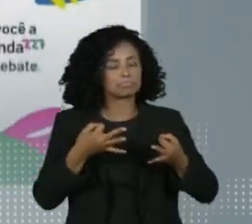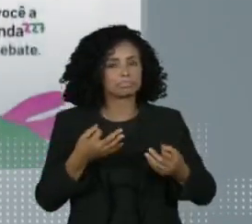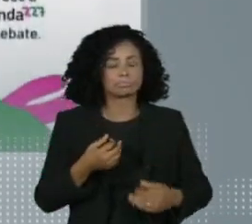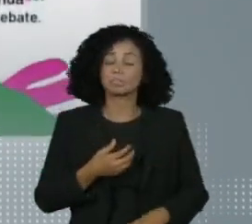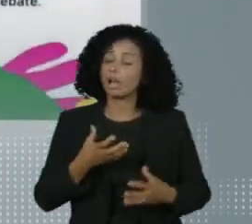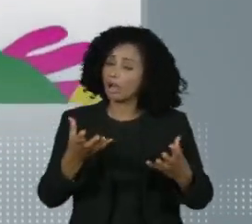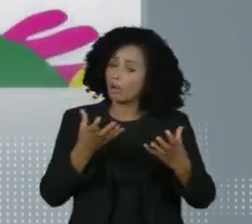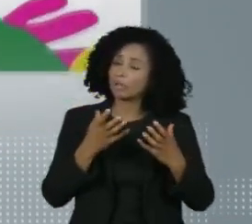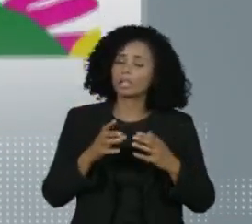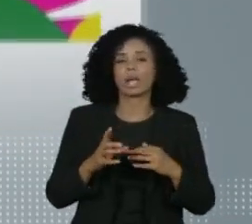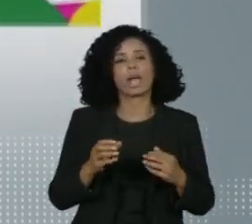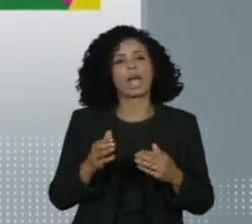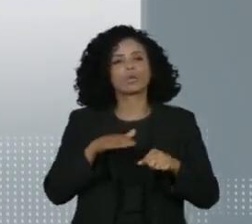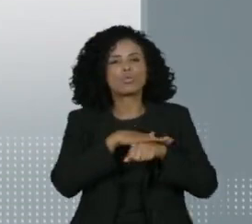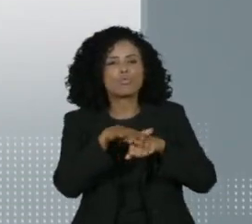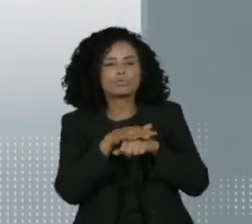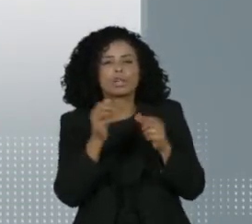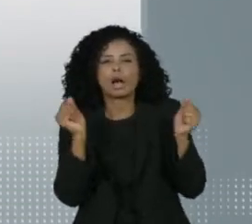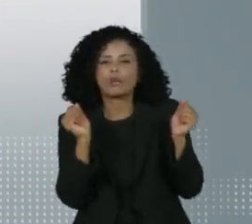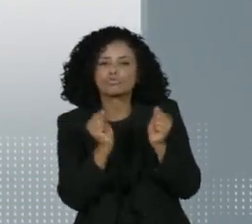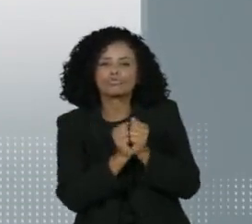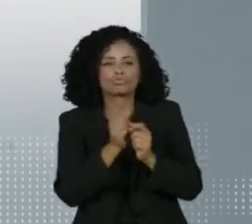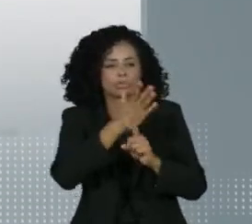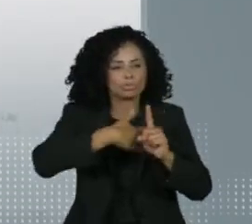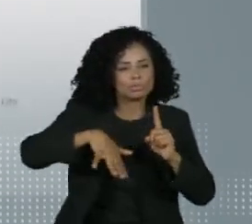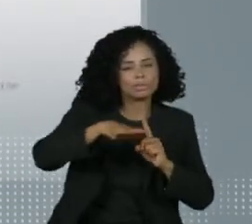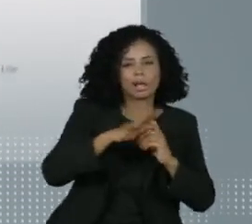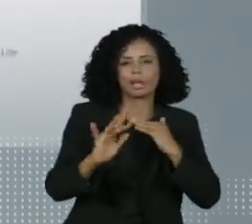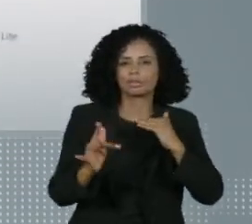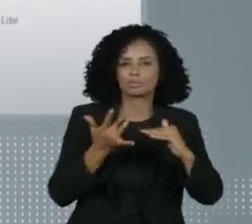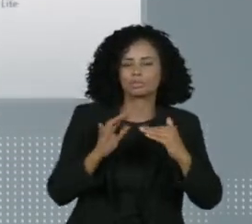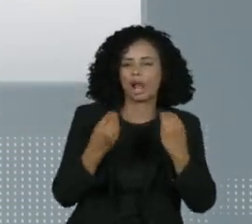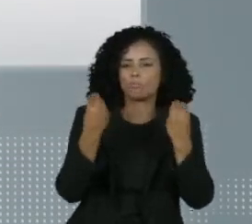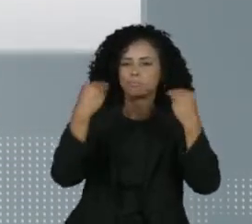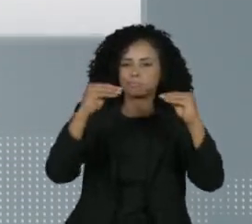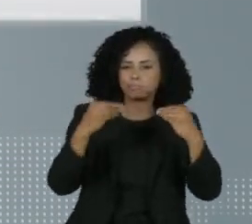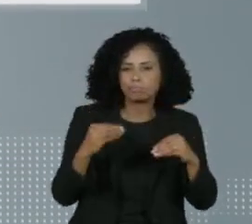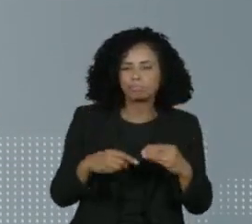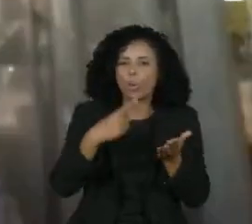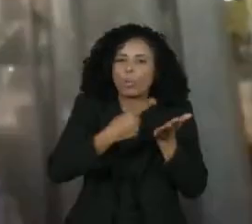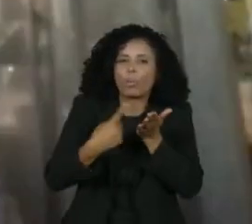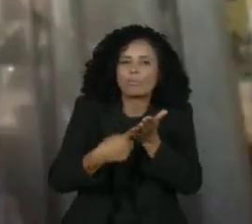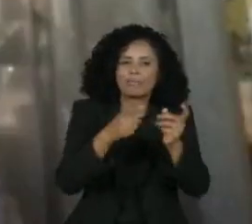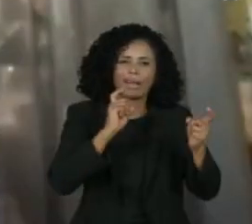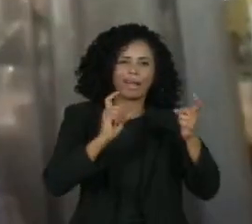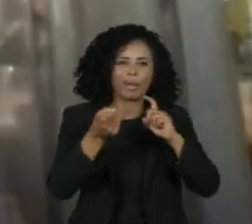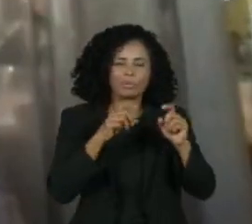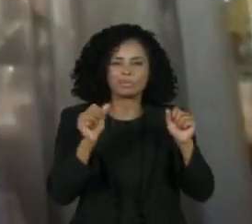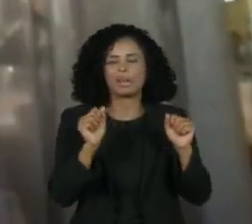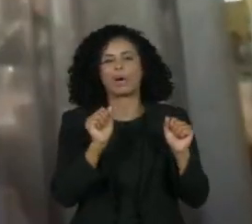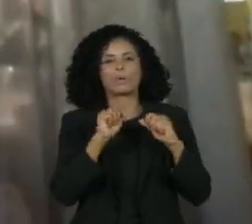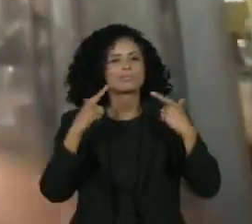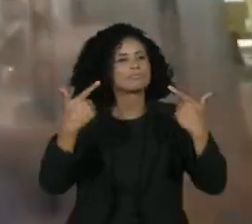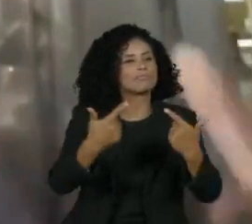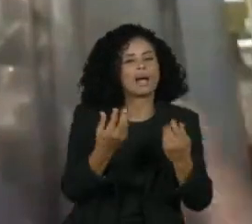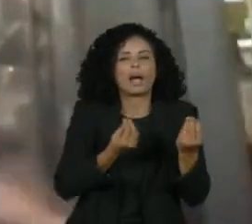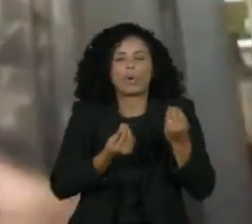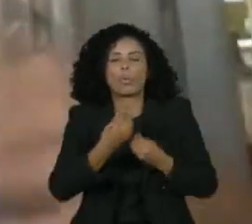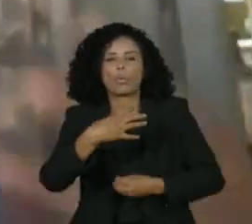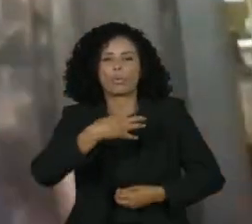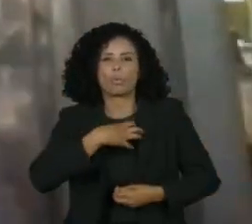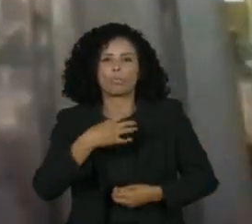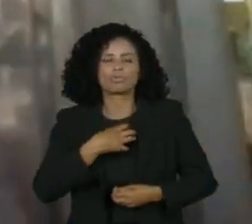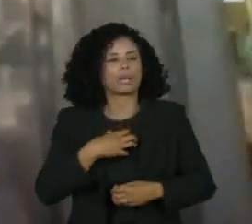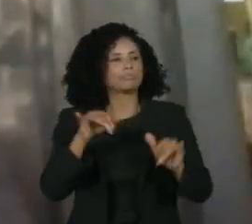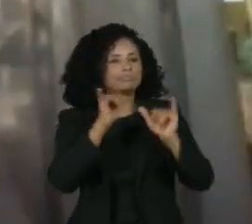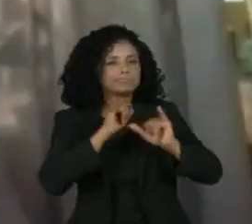toda a sociedade por meio das mídias sociais, por meio de reuniões, de assembleias, grandes momentos de divulgação